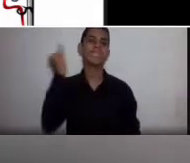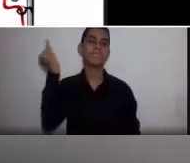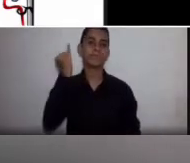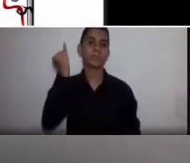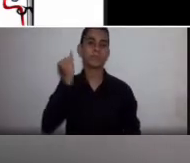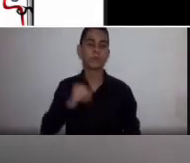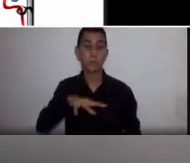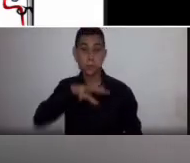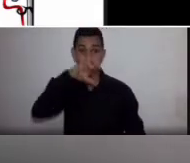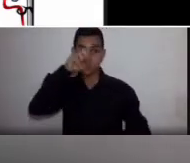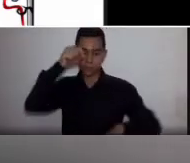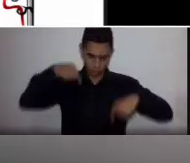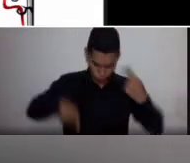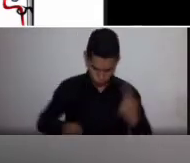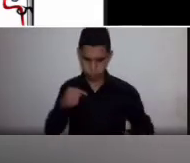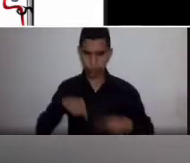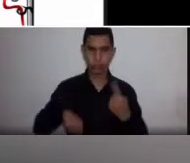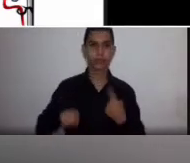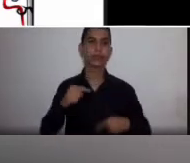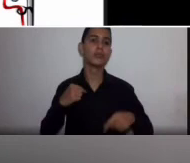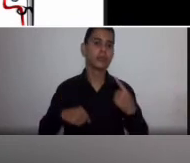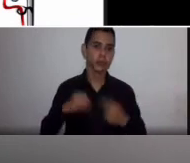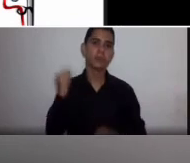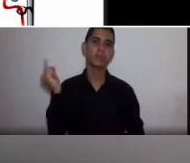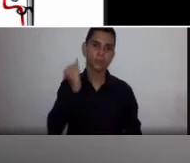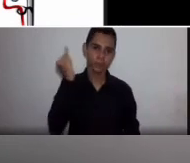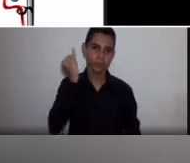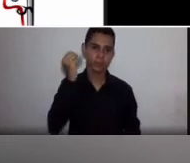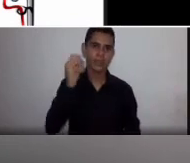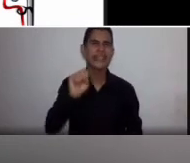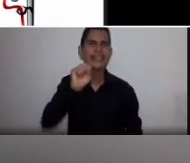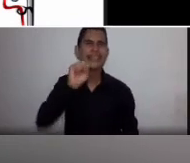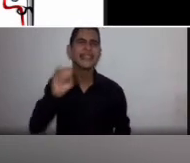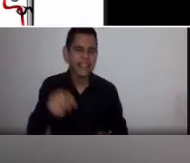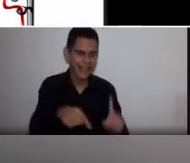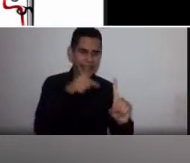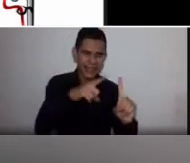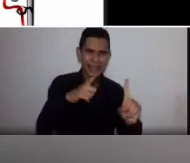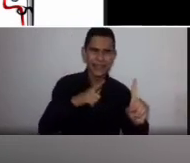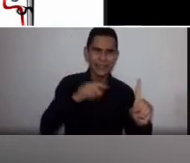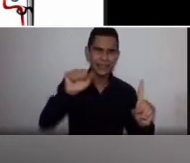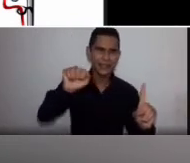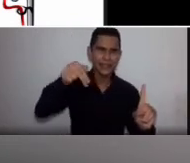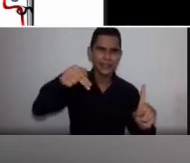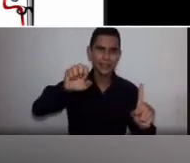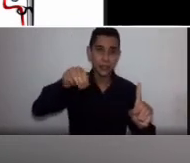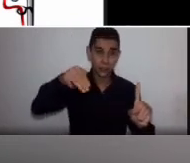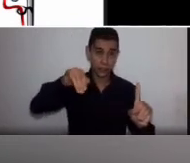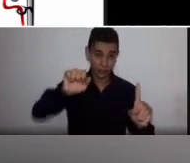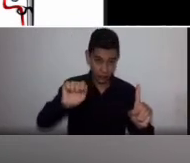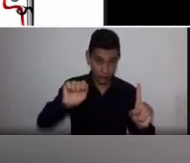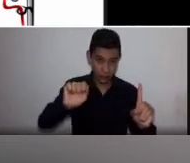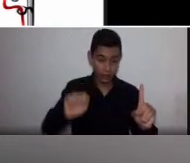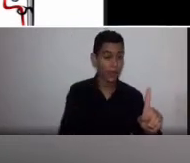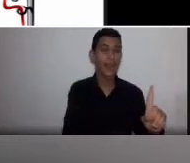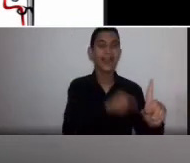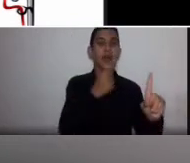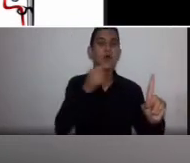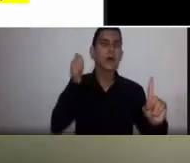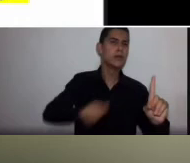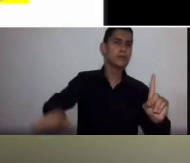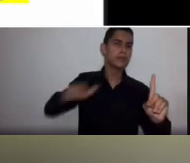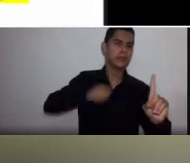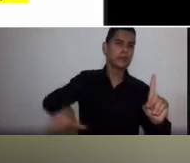função é uma das primeiras que se perde quando o paciente fica anêmico, principalmente quando perde muito sangue durante uma cirurgia.